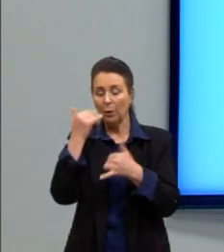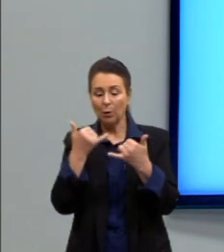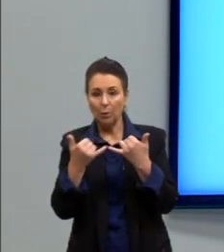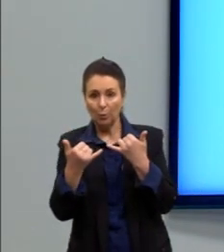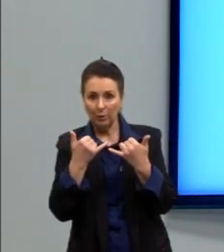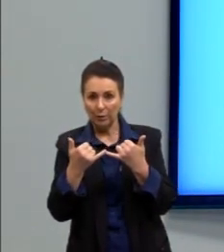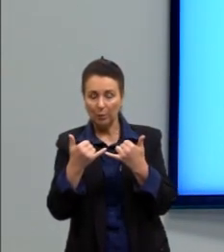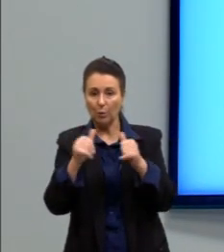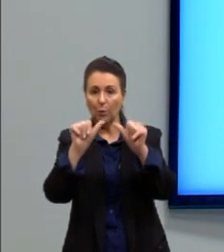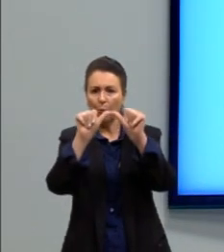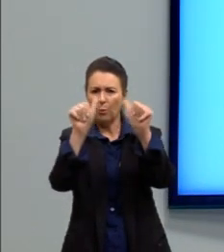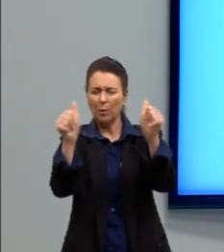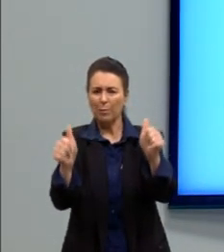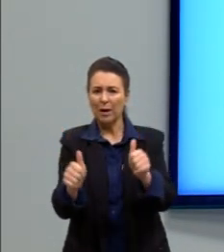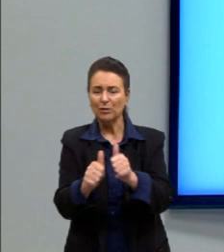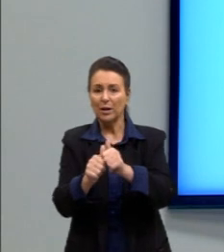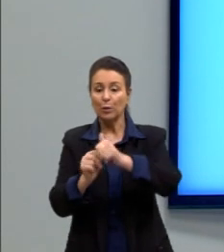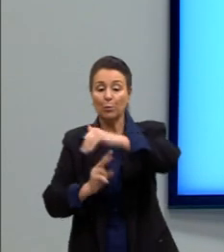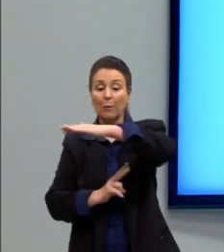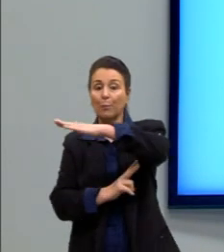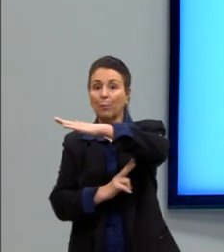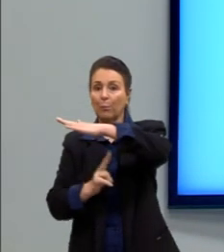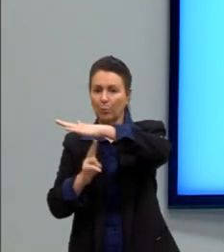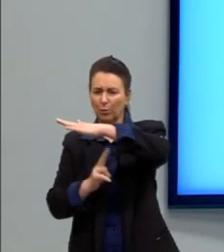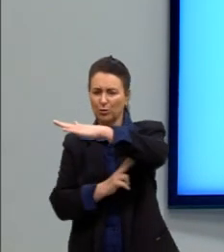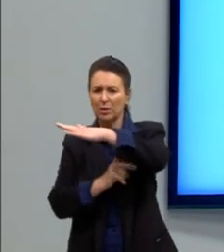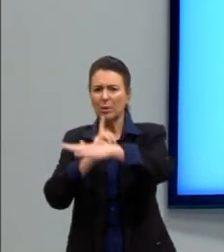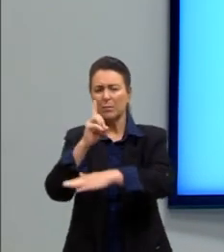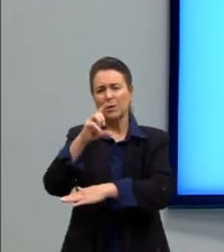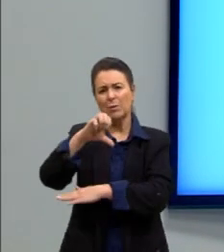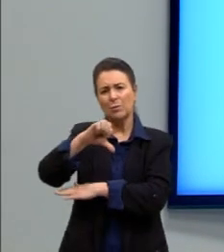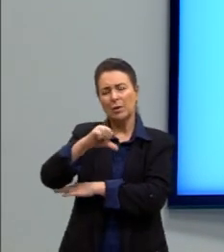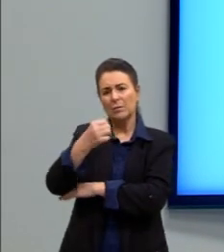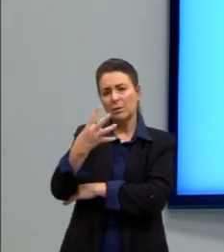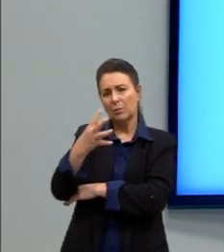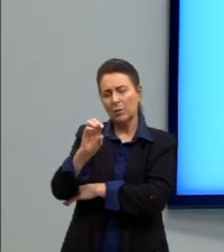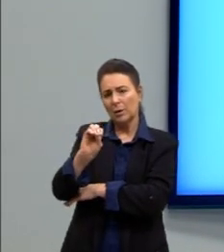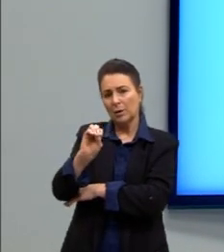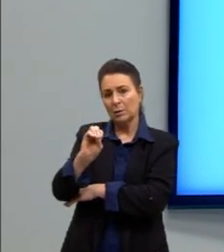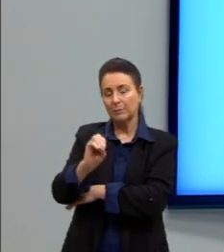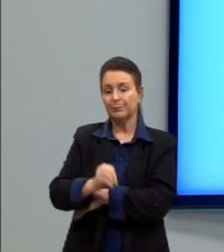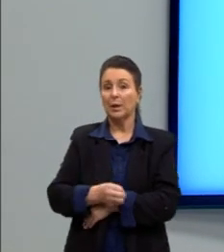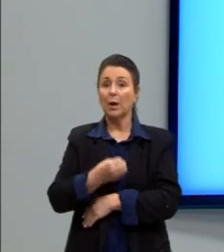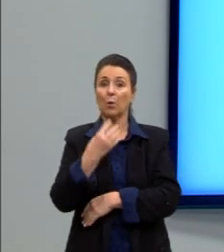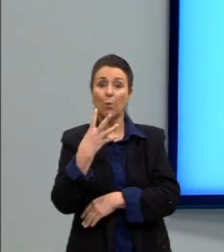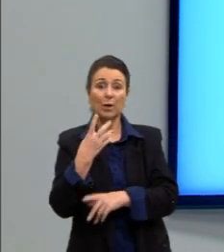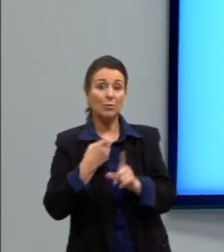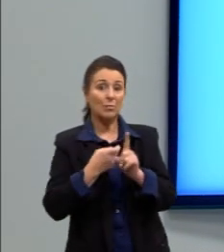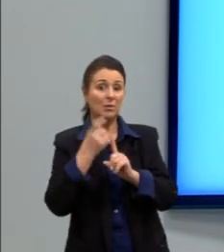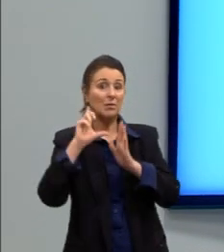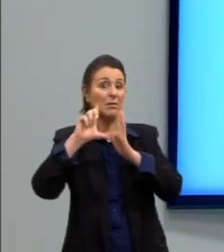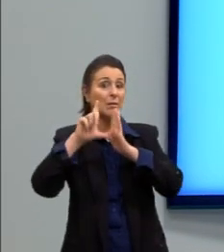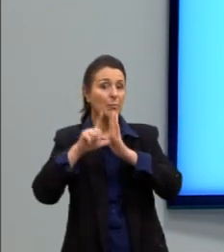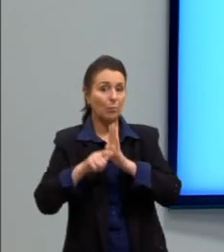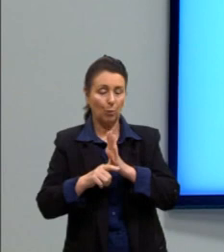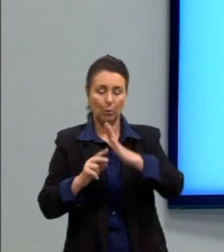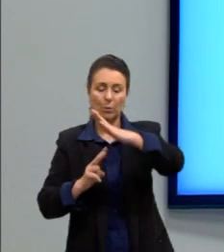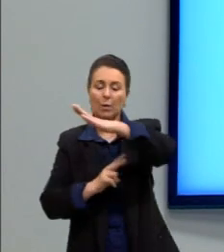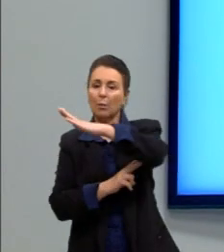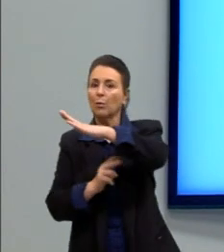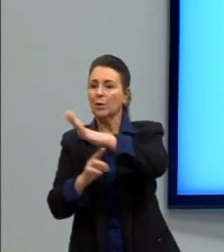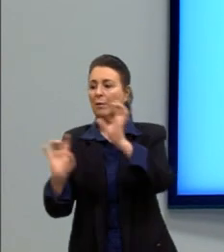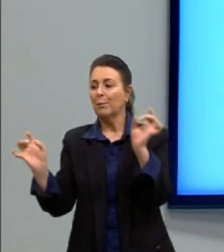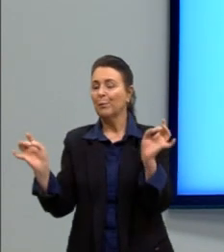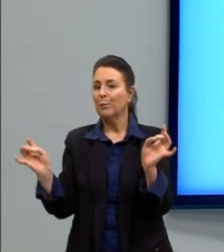imagens de uma ponte. Em 1940 então, quatro meses depois de concluída a